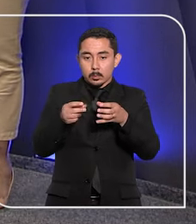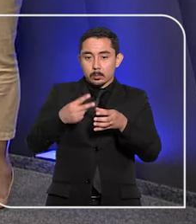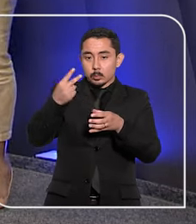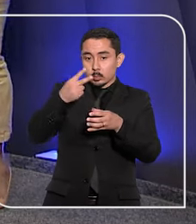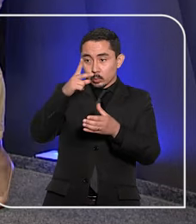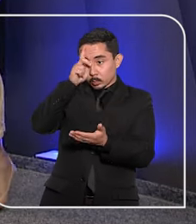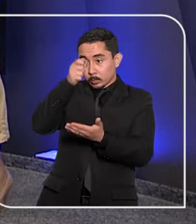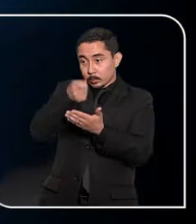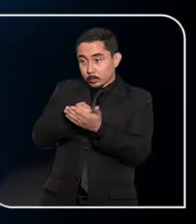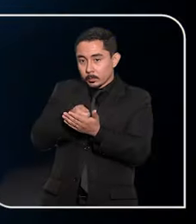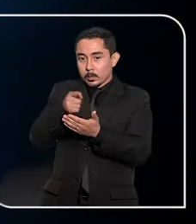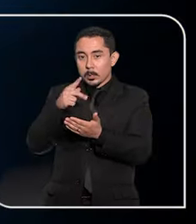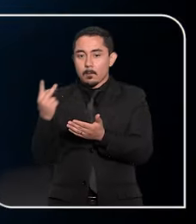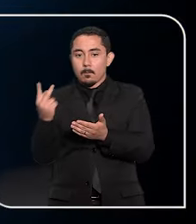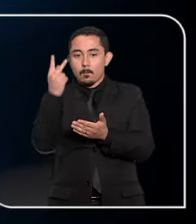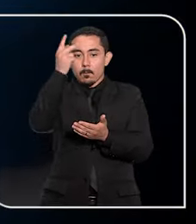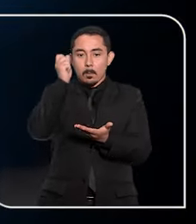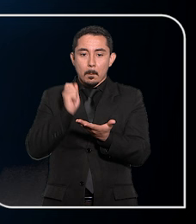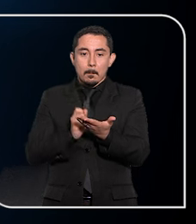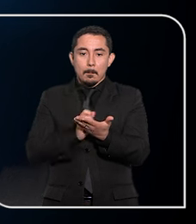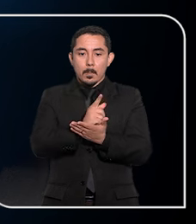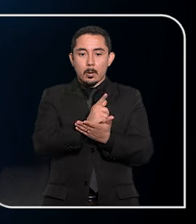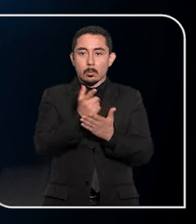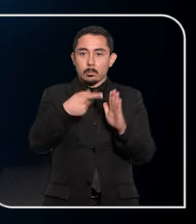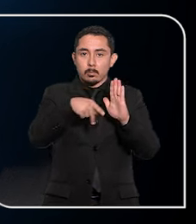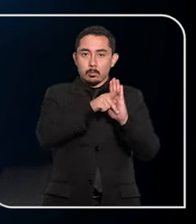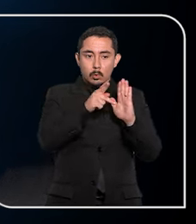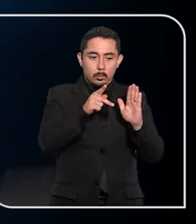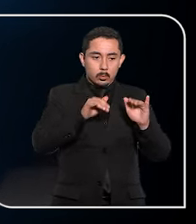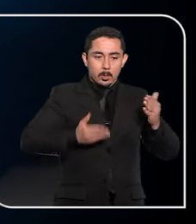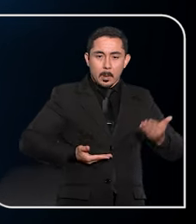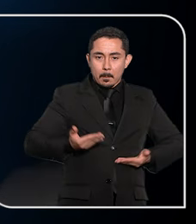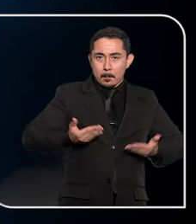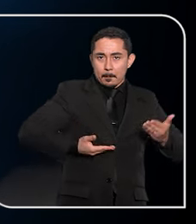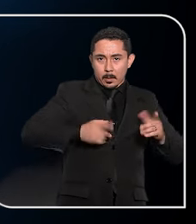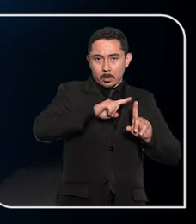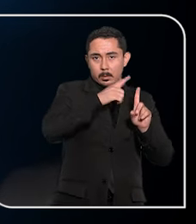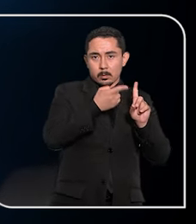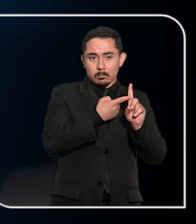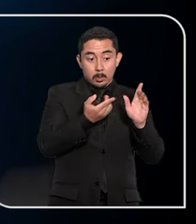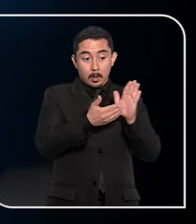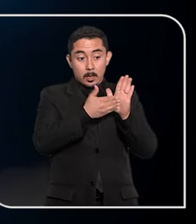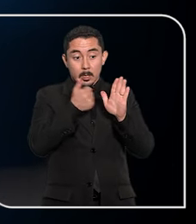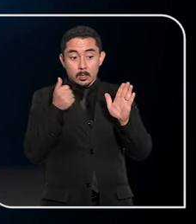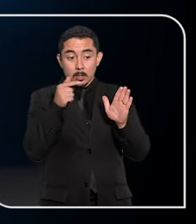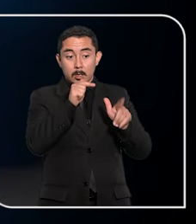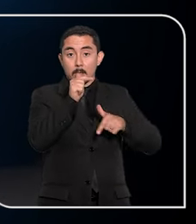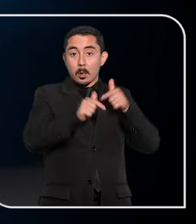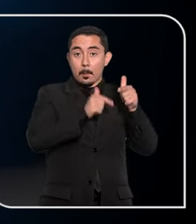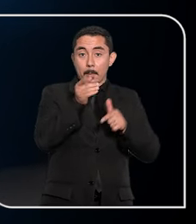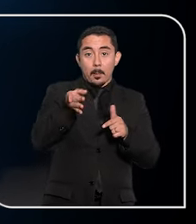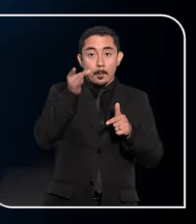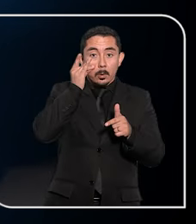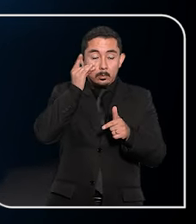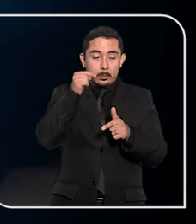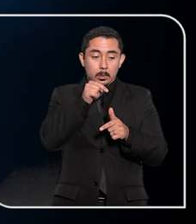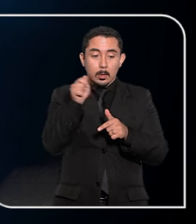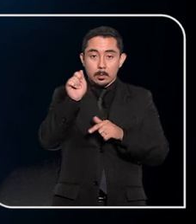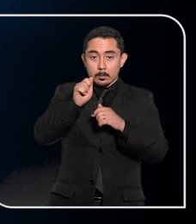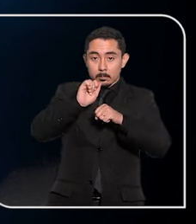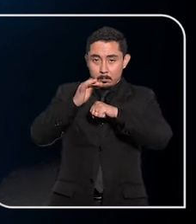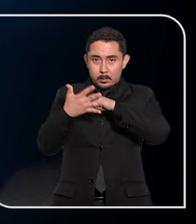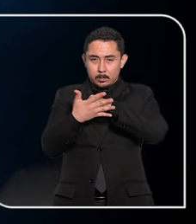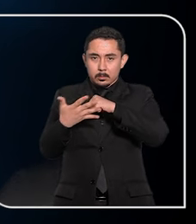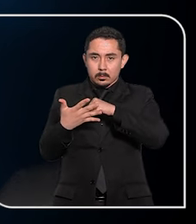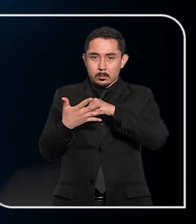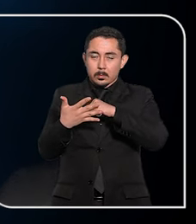a segunda turma decidiu que os valores pagos para as empregadas grávidas que foram afastadas do trabalho presencial durante a